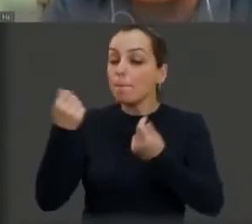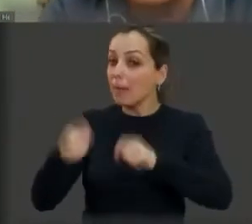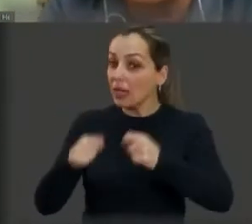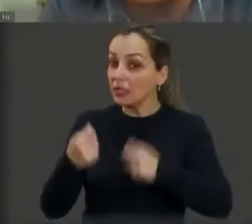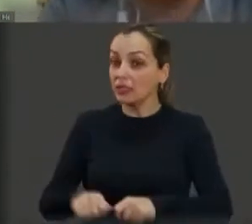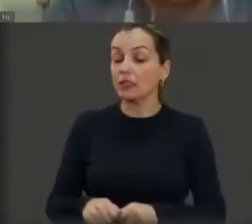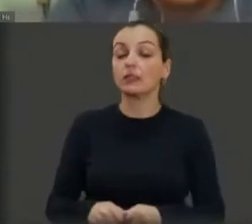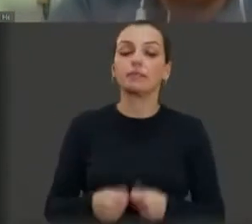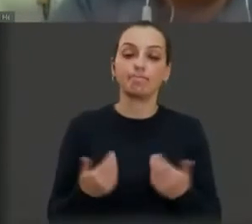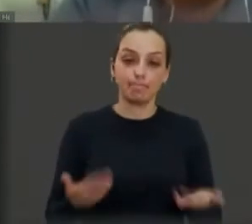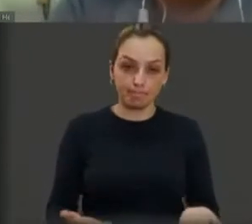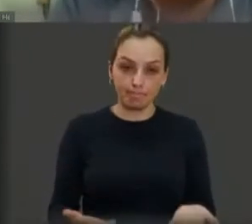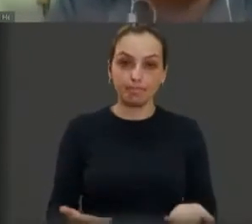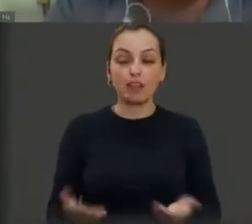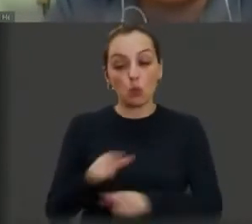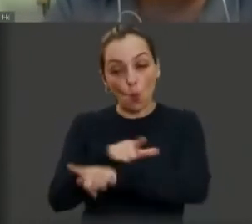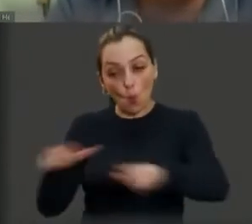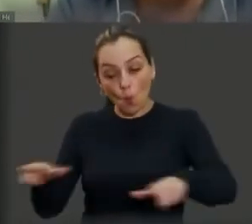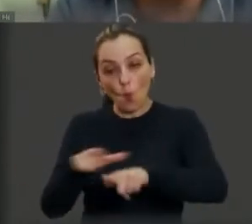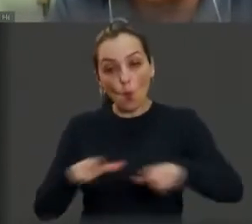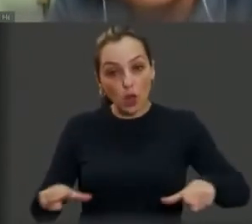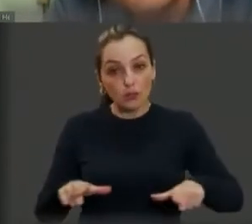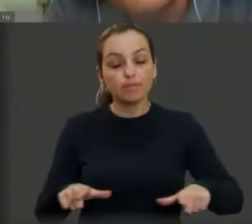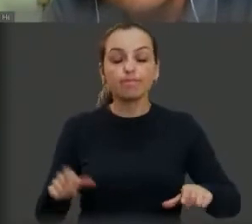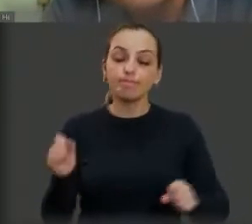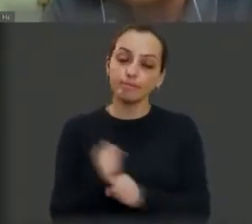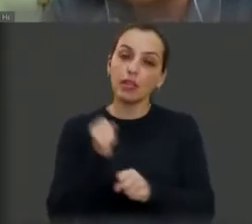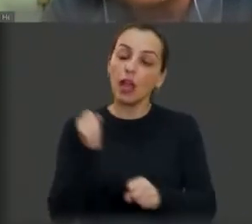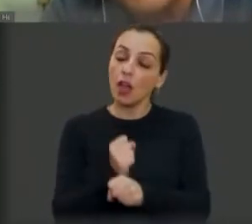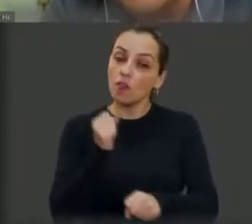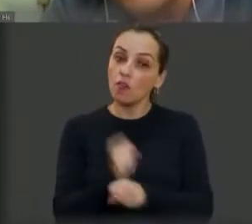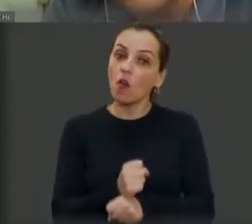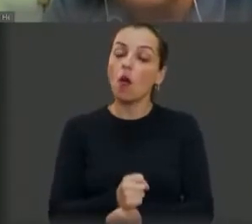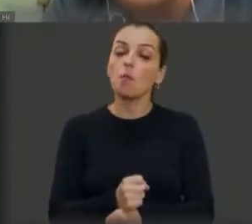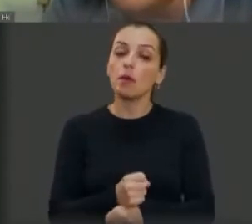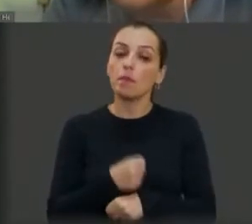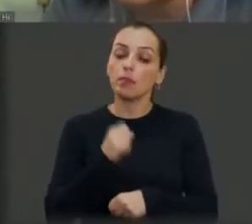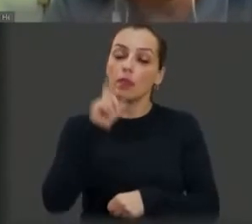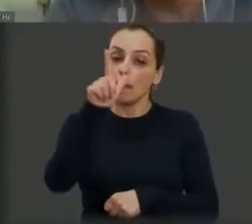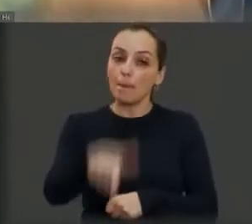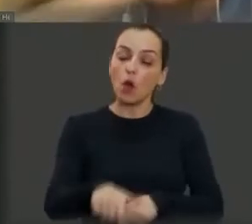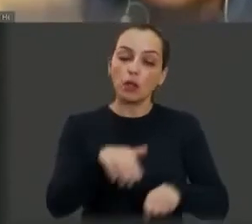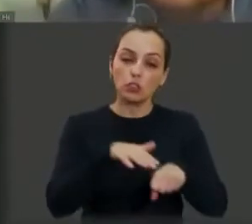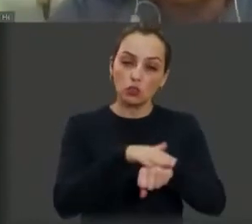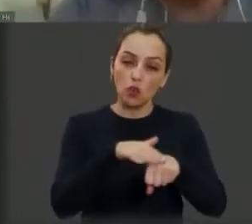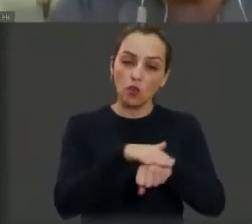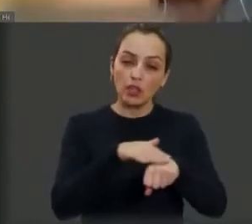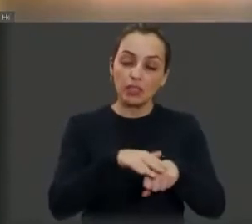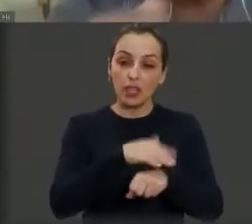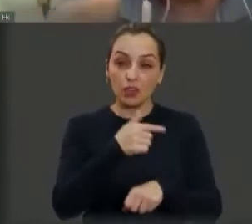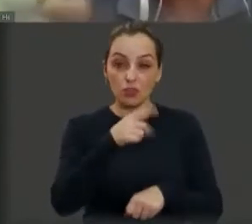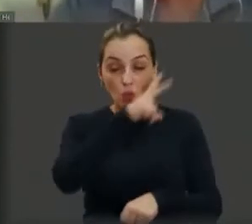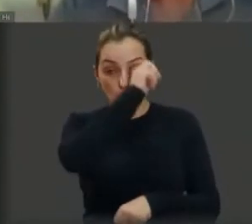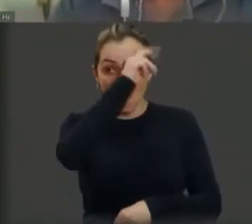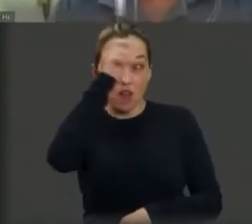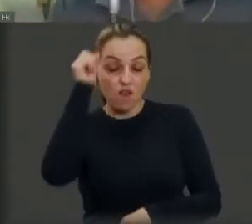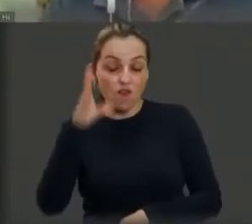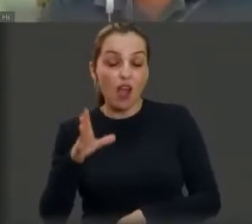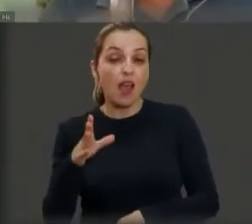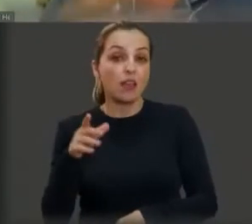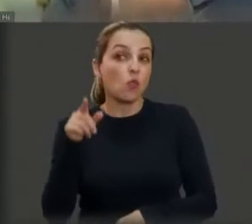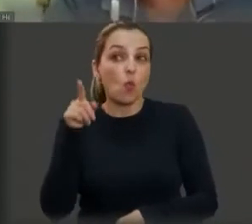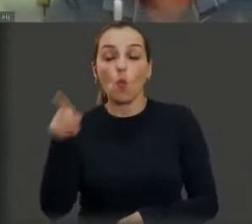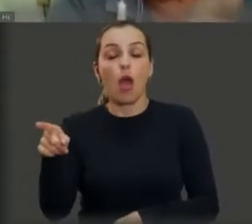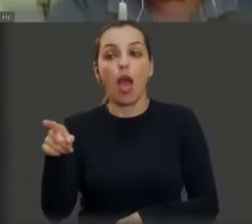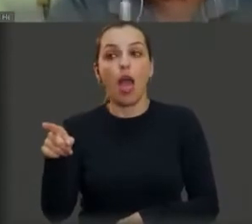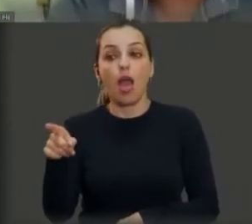estão aquecidas, elas estão vazias para a reforma. Conversando com o governo, não vejo a hora do